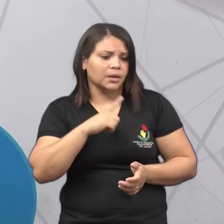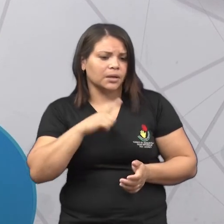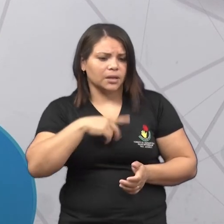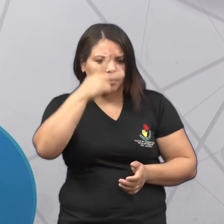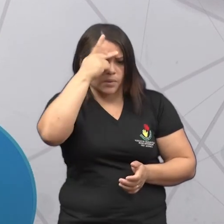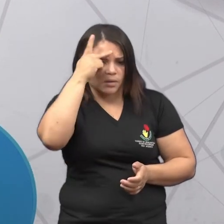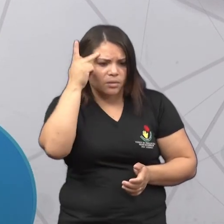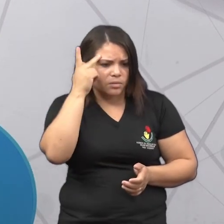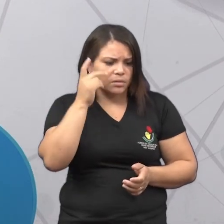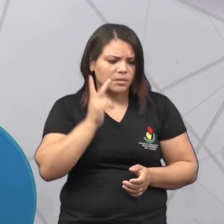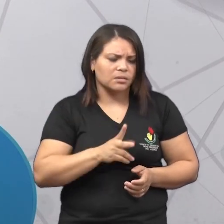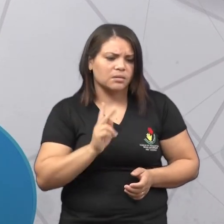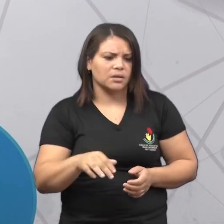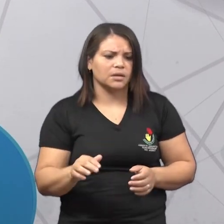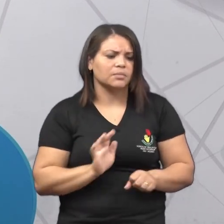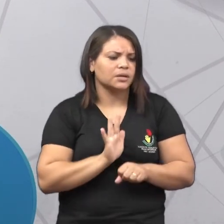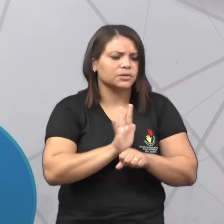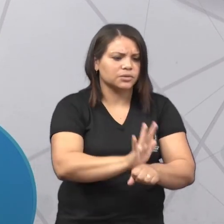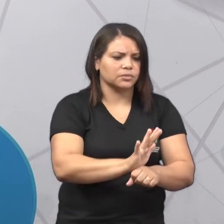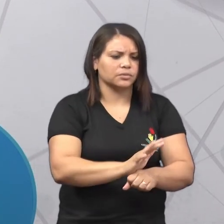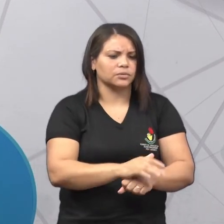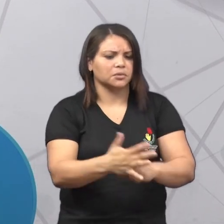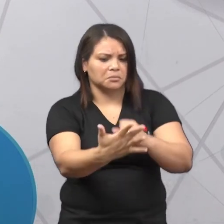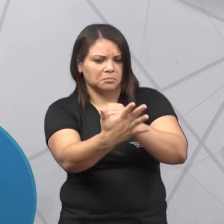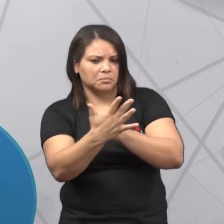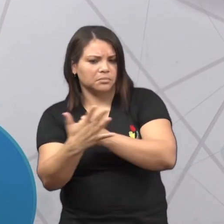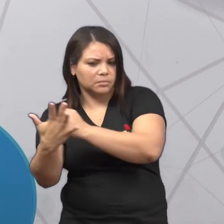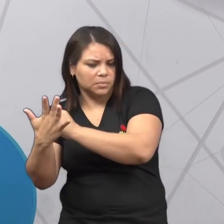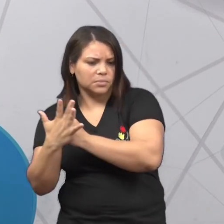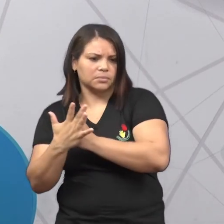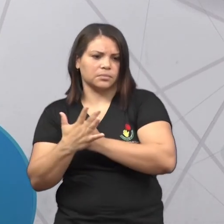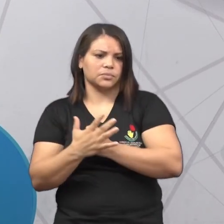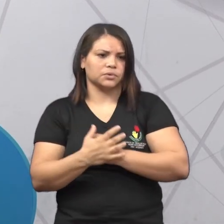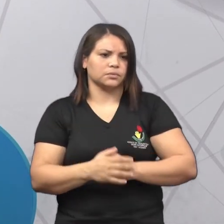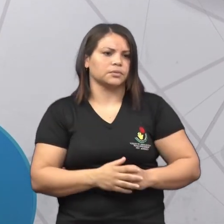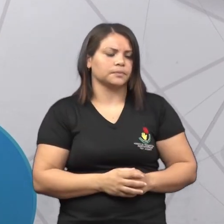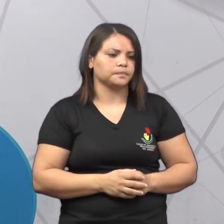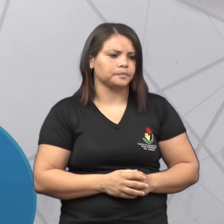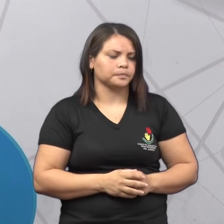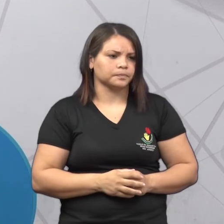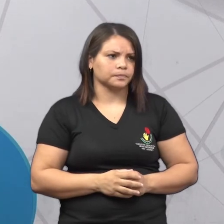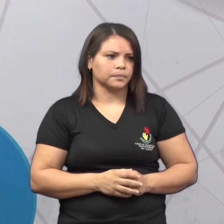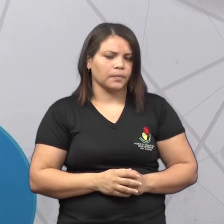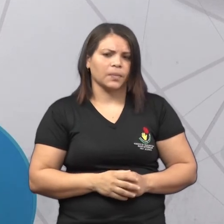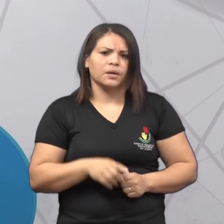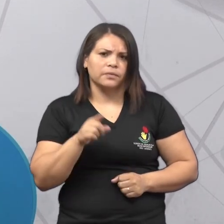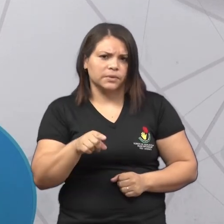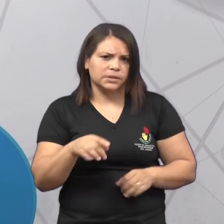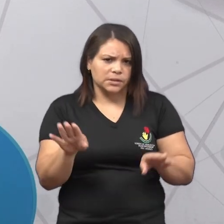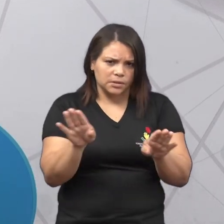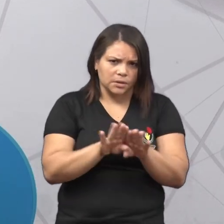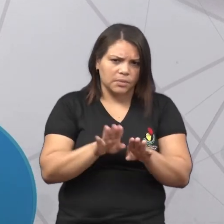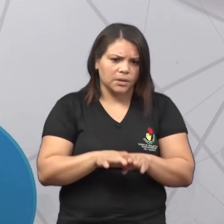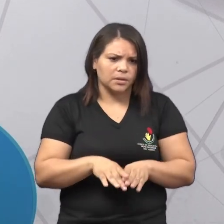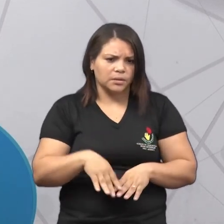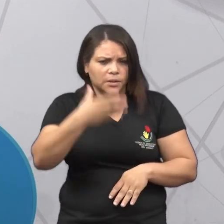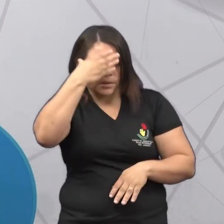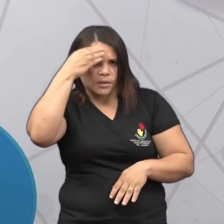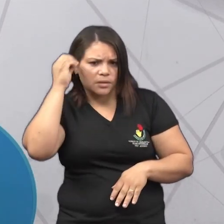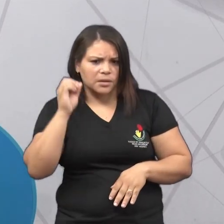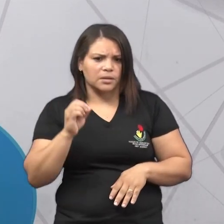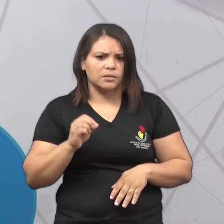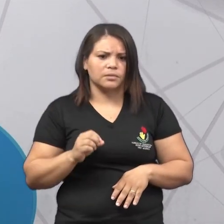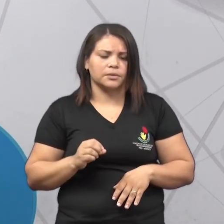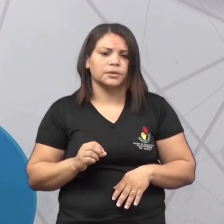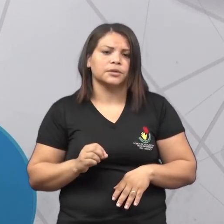ajuda a gente em casa, tira dúvida, né? Você pode estar pedindo ajuda, tá bom? E vocês também não esqueçam de